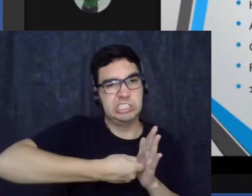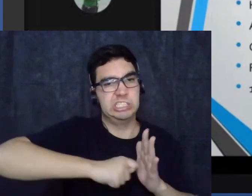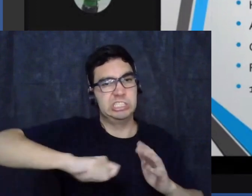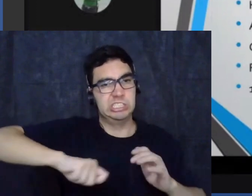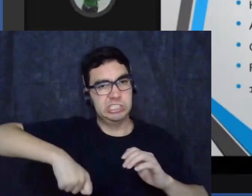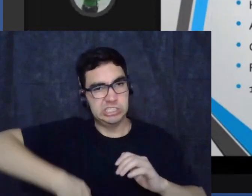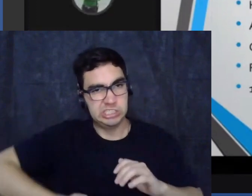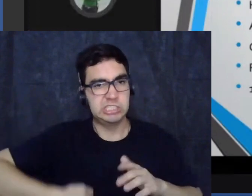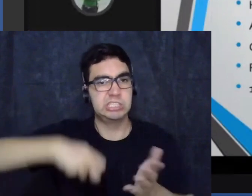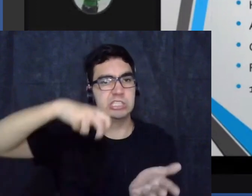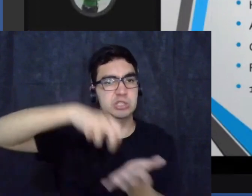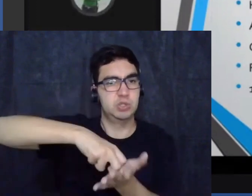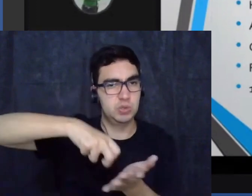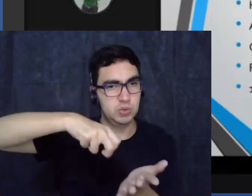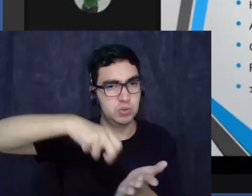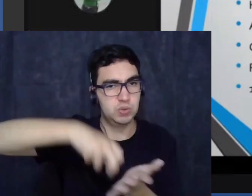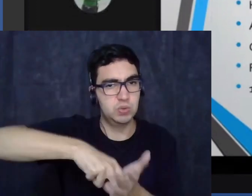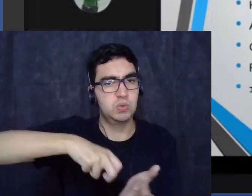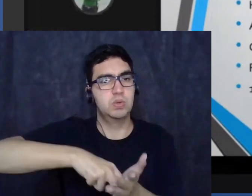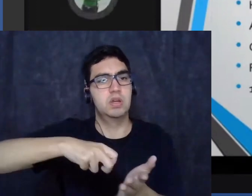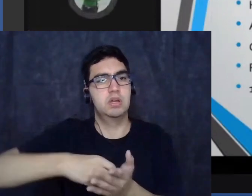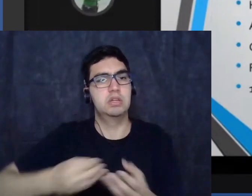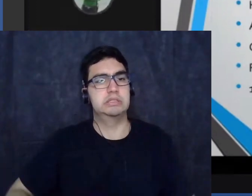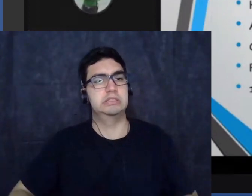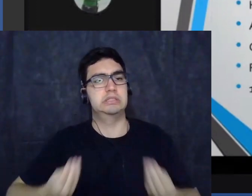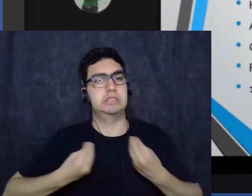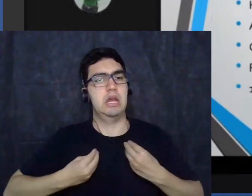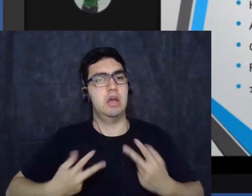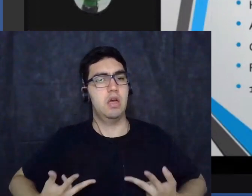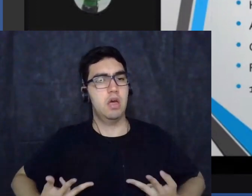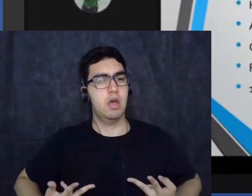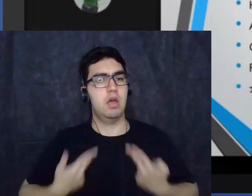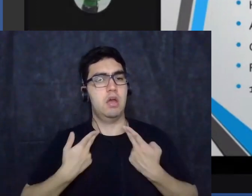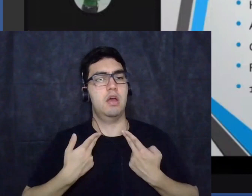para evitar que eles